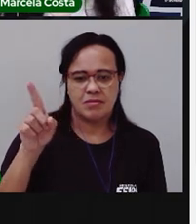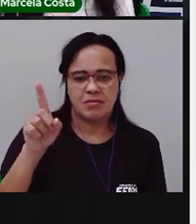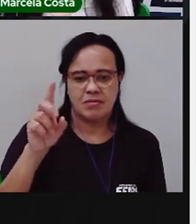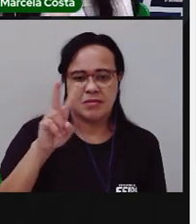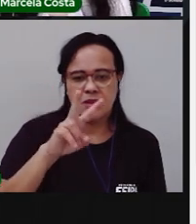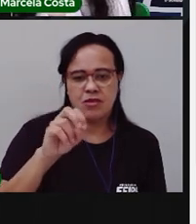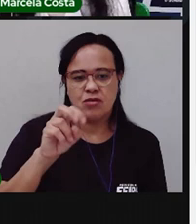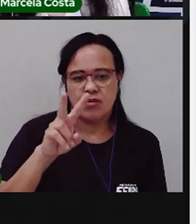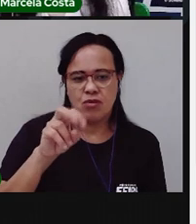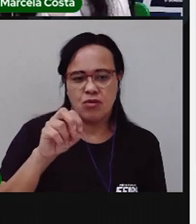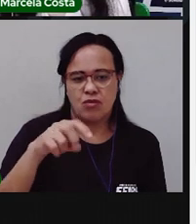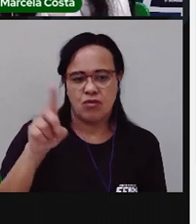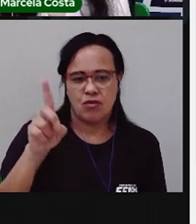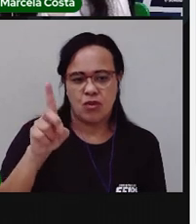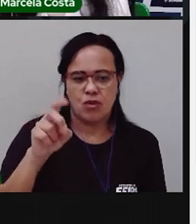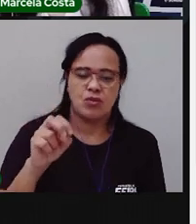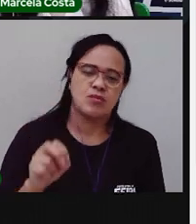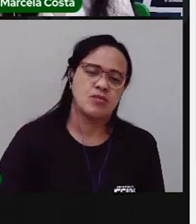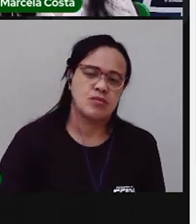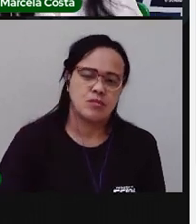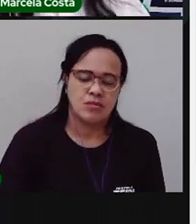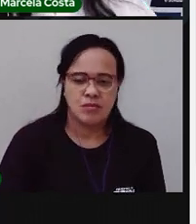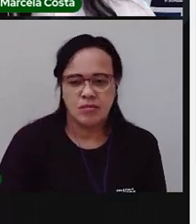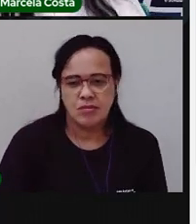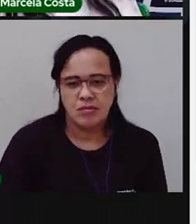O no final. Vô. Vô.